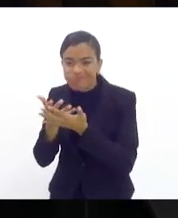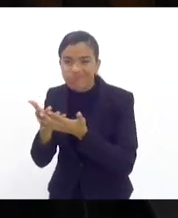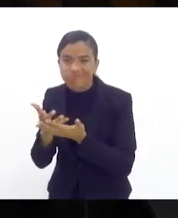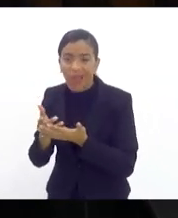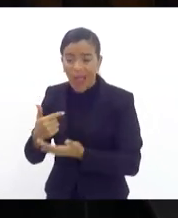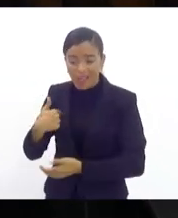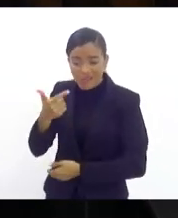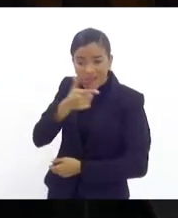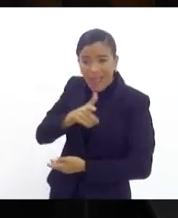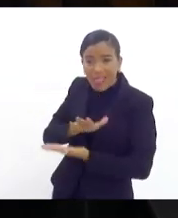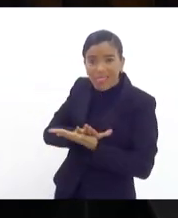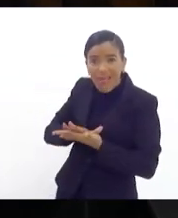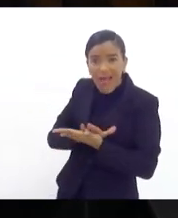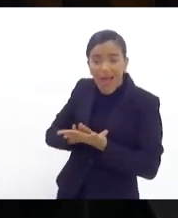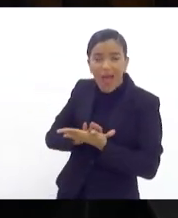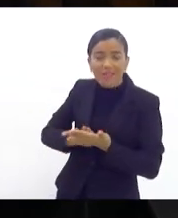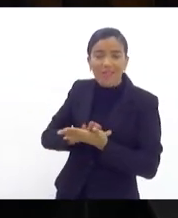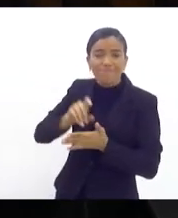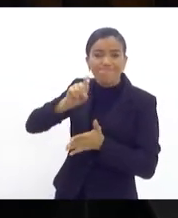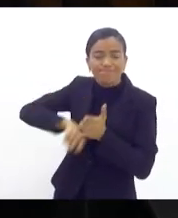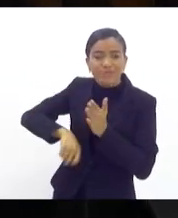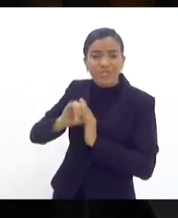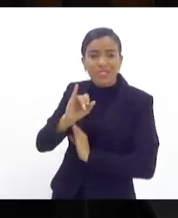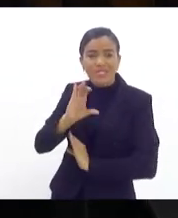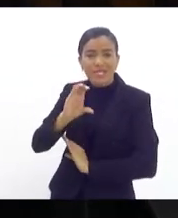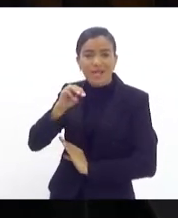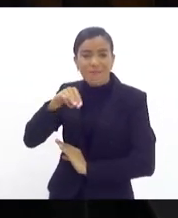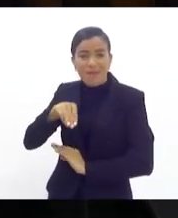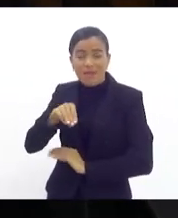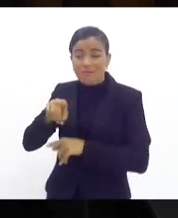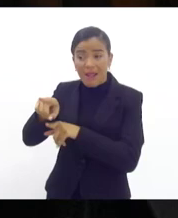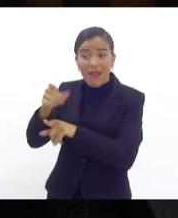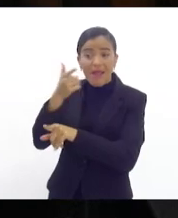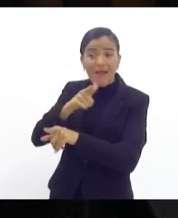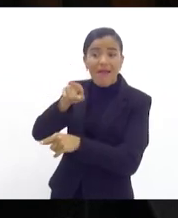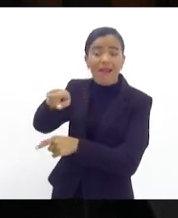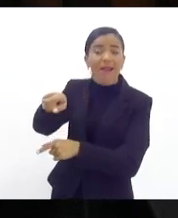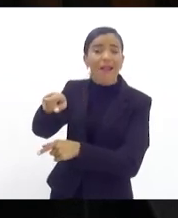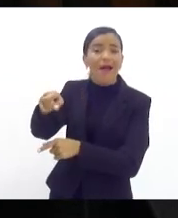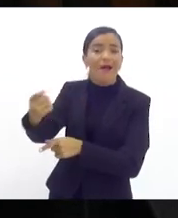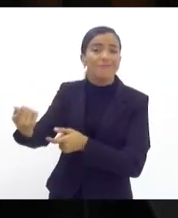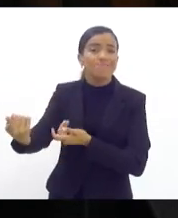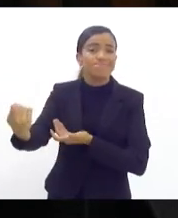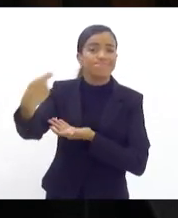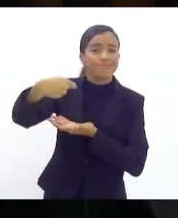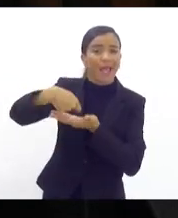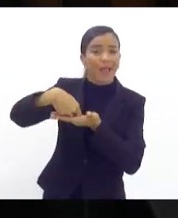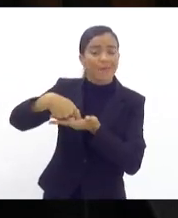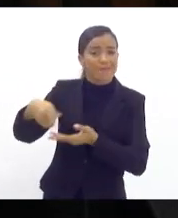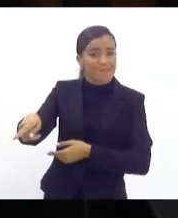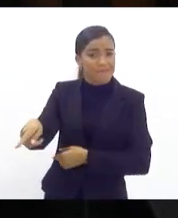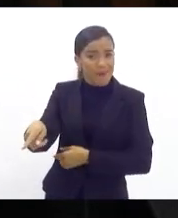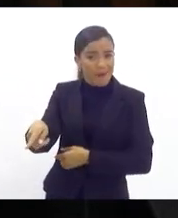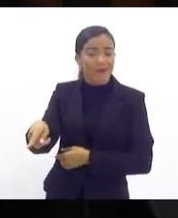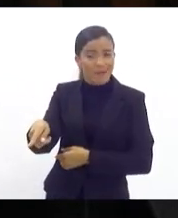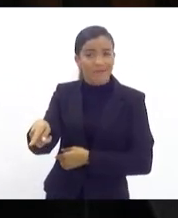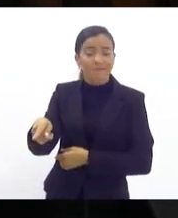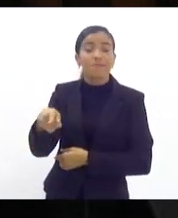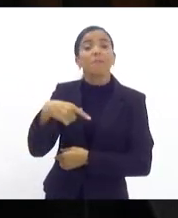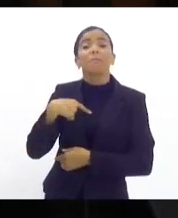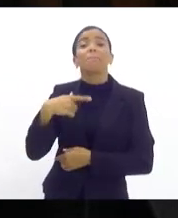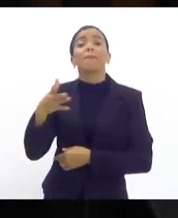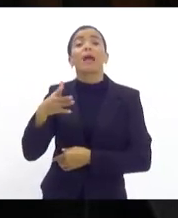real de ICMS. Quem ganha é o destino. E quem é o maior destino, o maior consumidor de petróleo aqui?